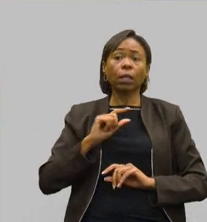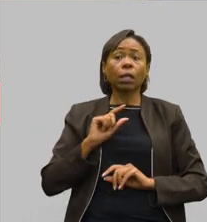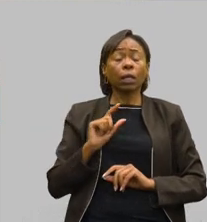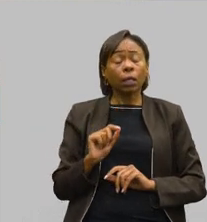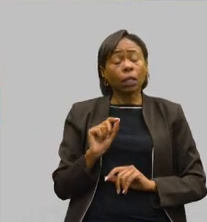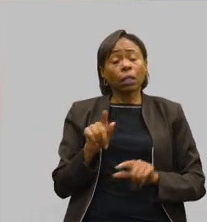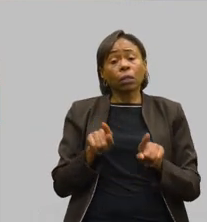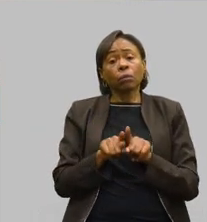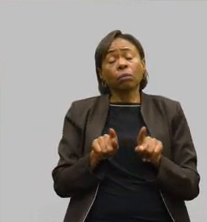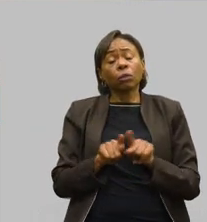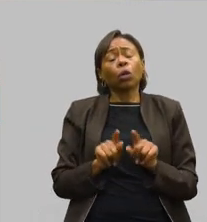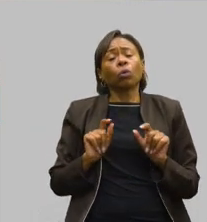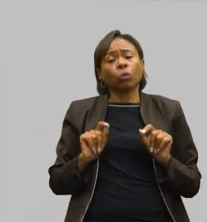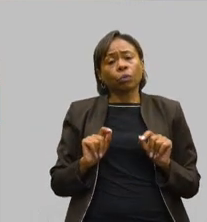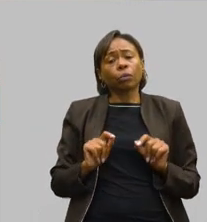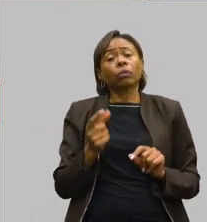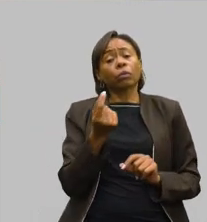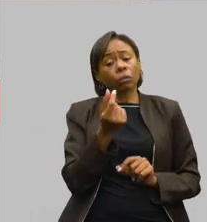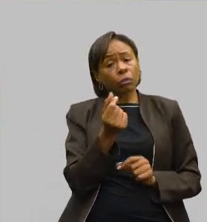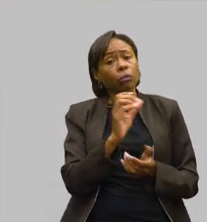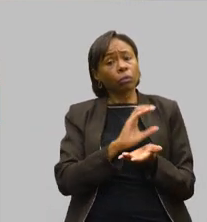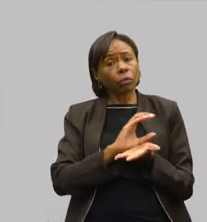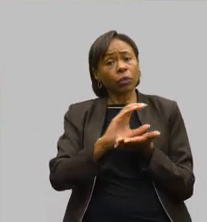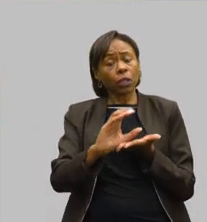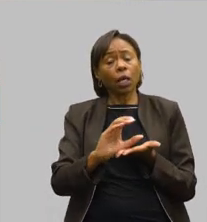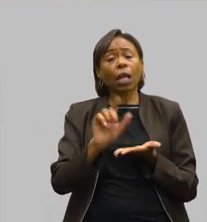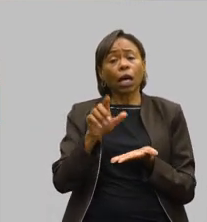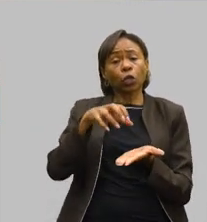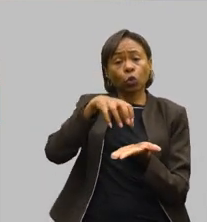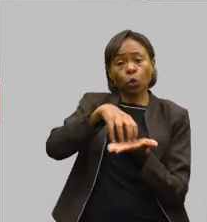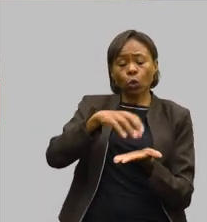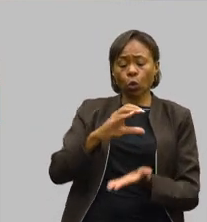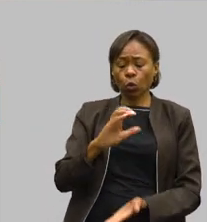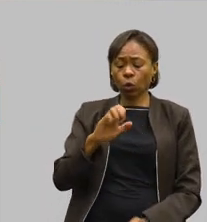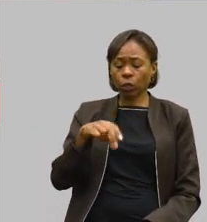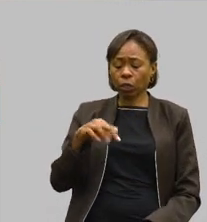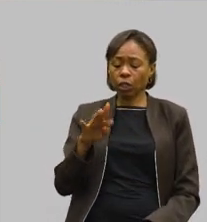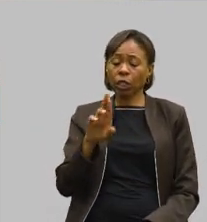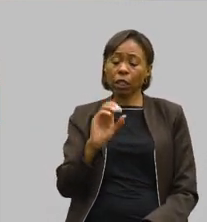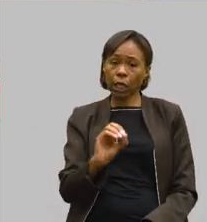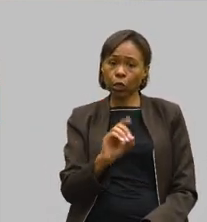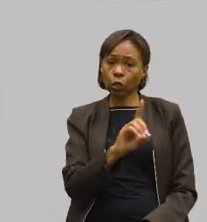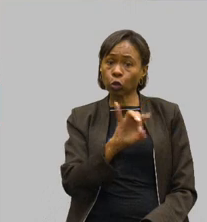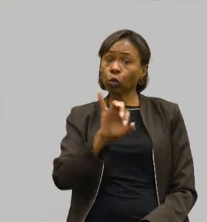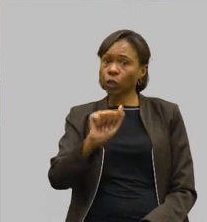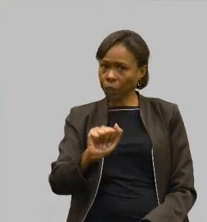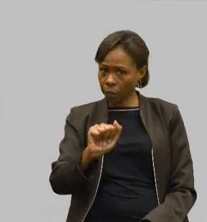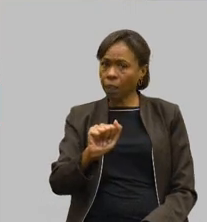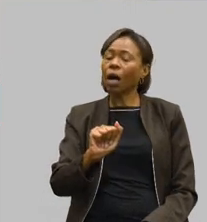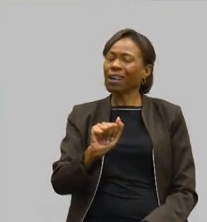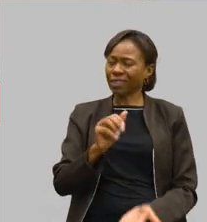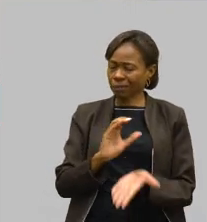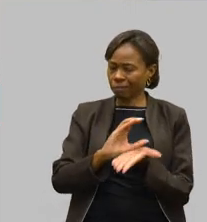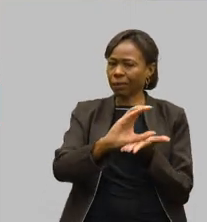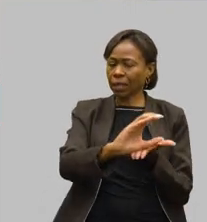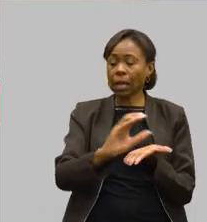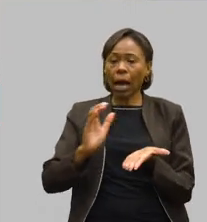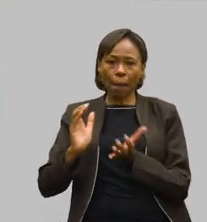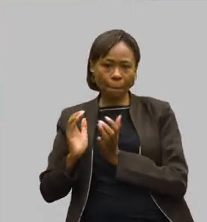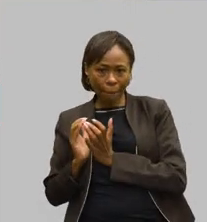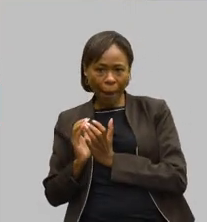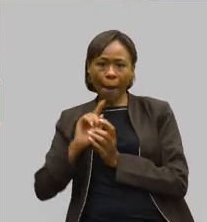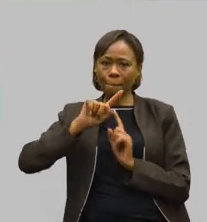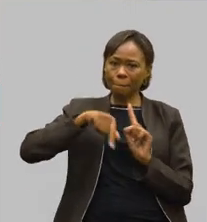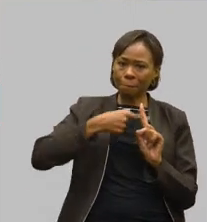também que tem os recursos de centro-dia também que vão ser contemplados, então, não somente as APAES, mas tanto a